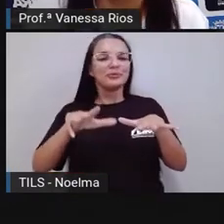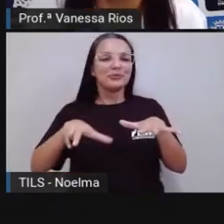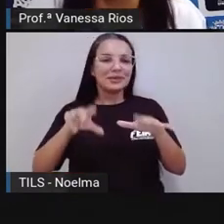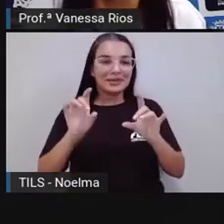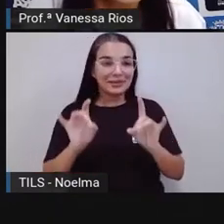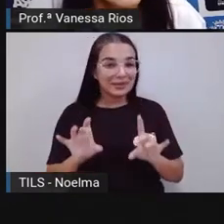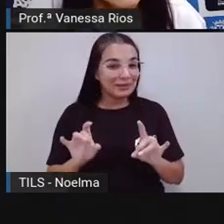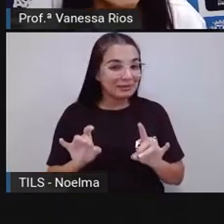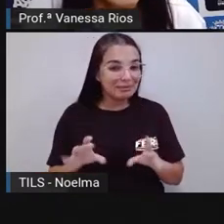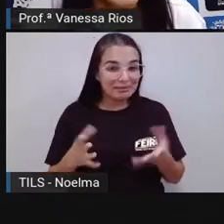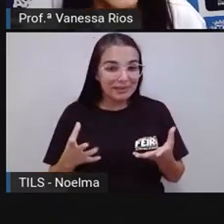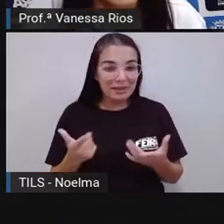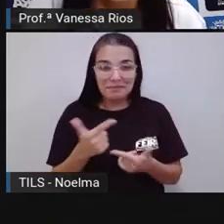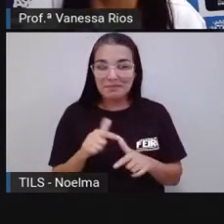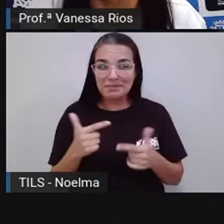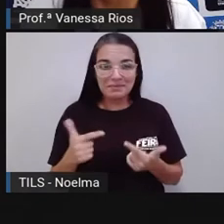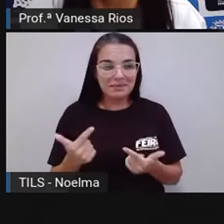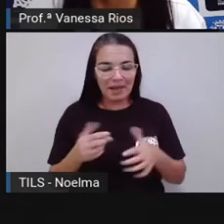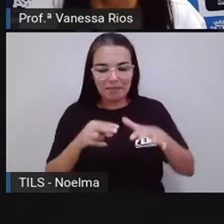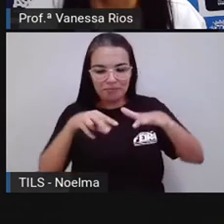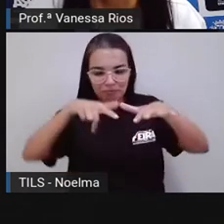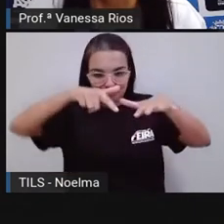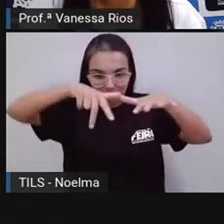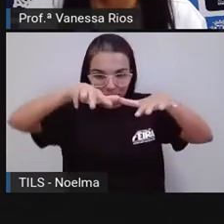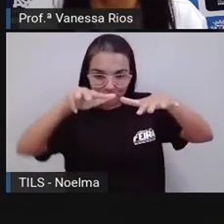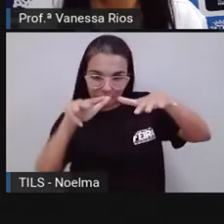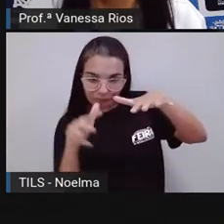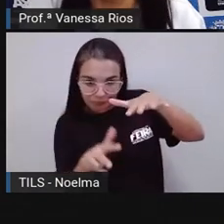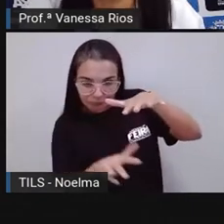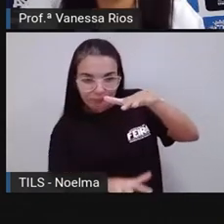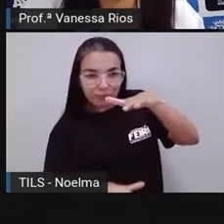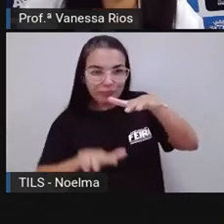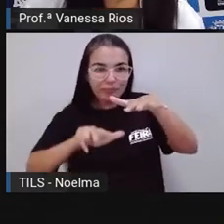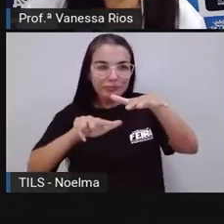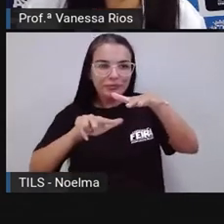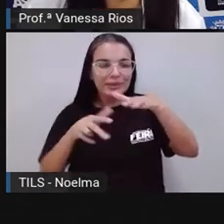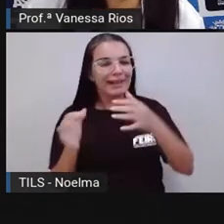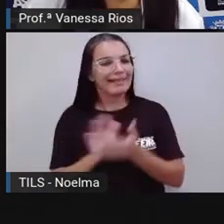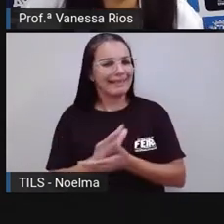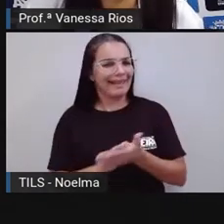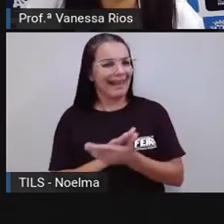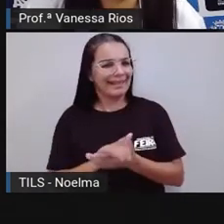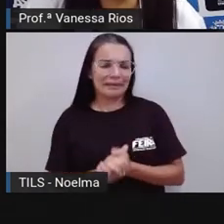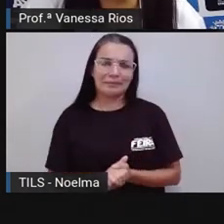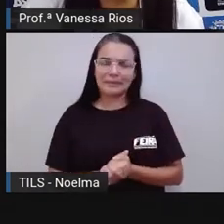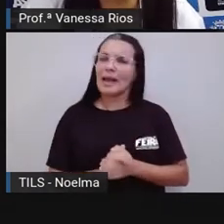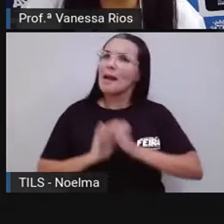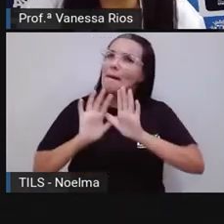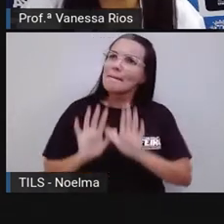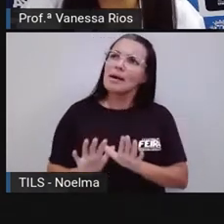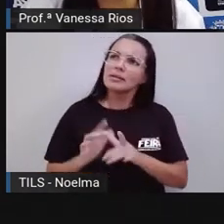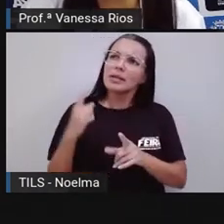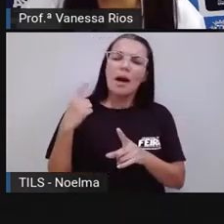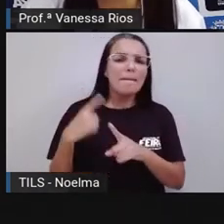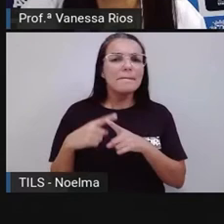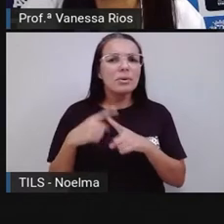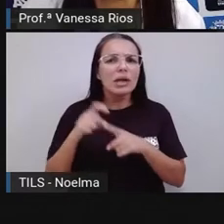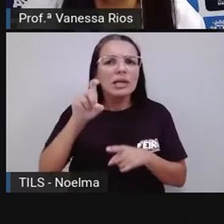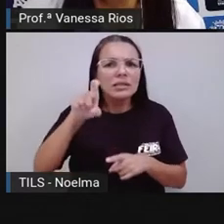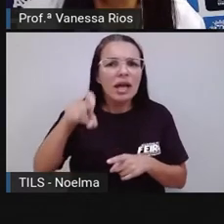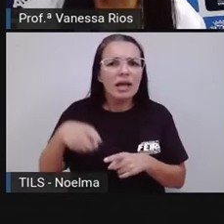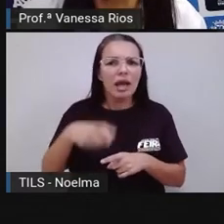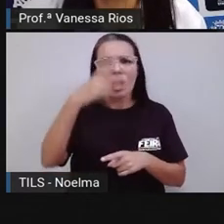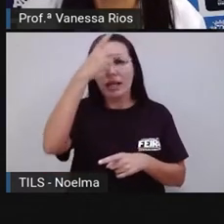água, sem afundar. E hoje? Mas aí eu pergunto a vocês, por que será que as